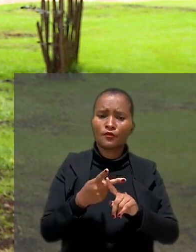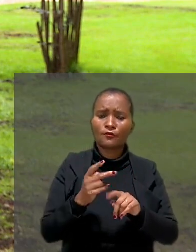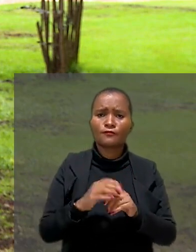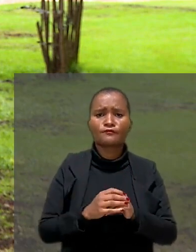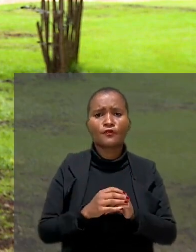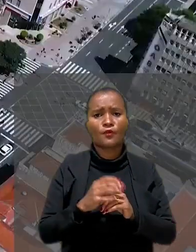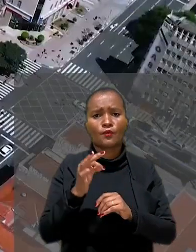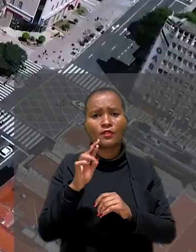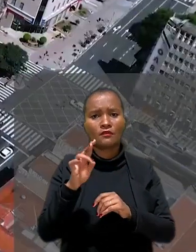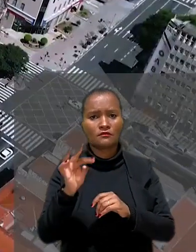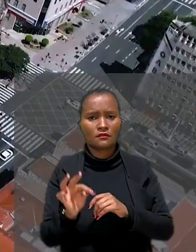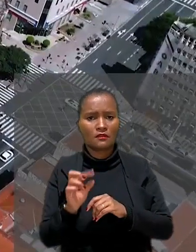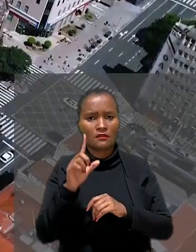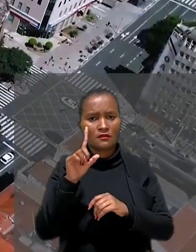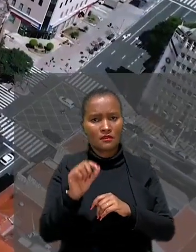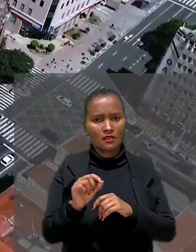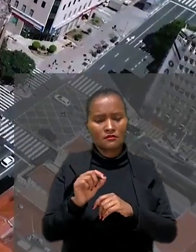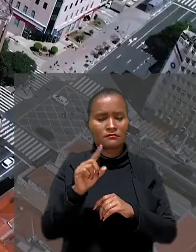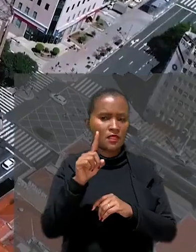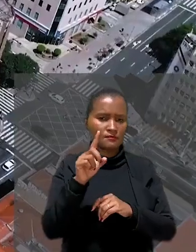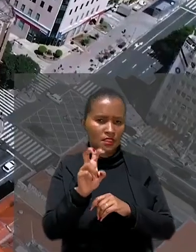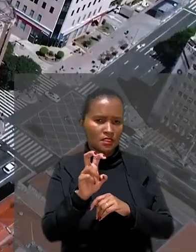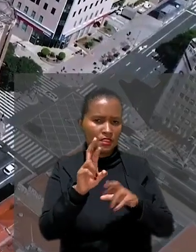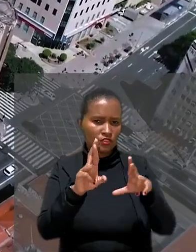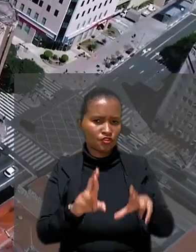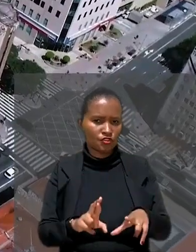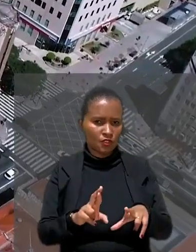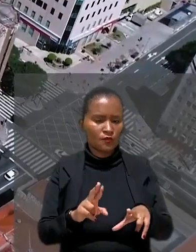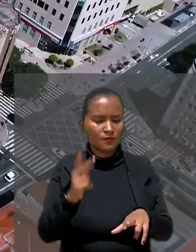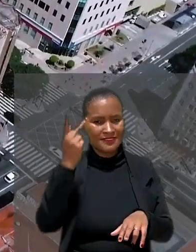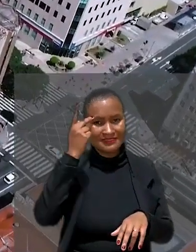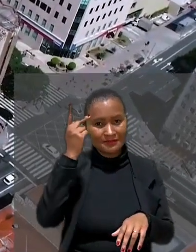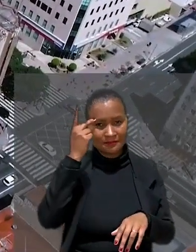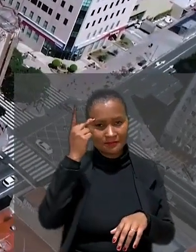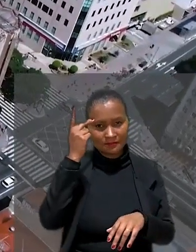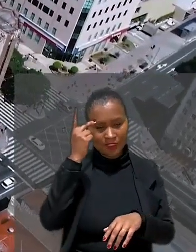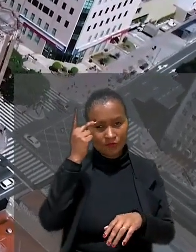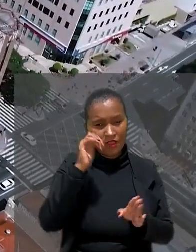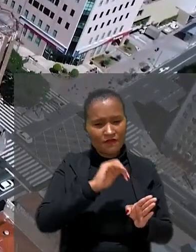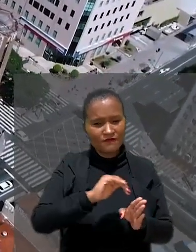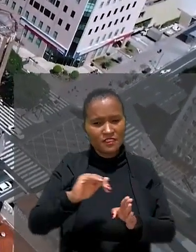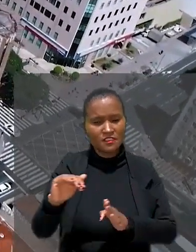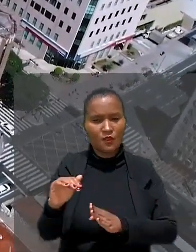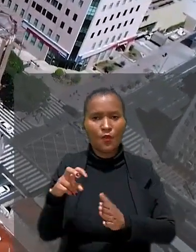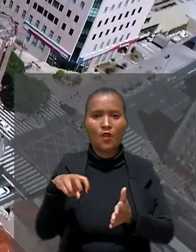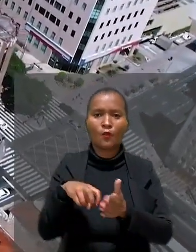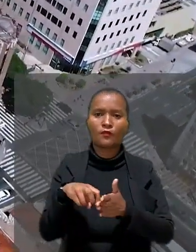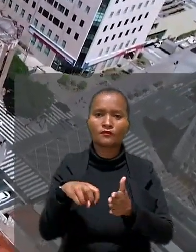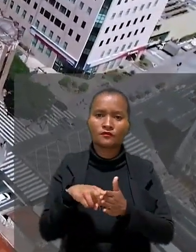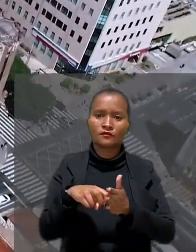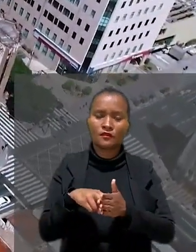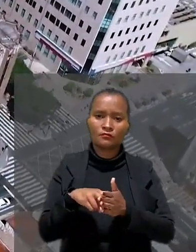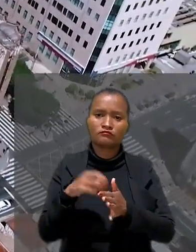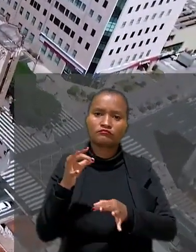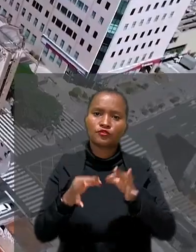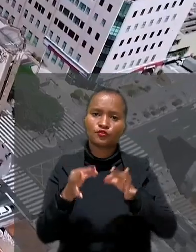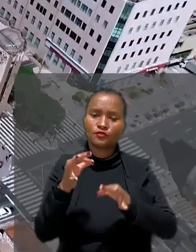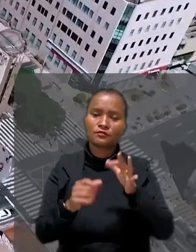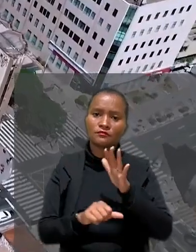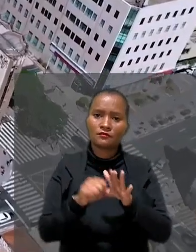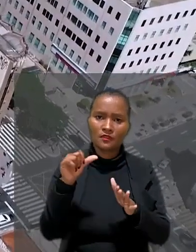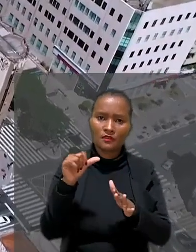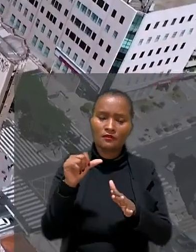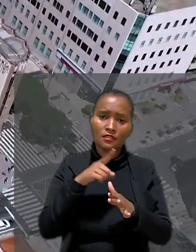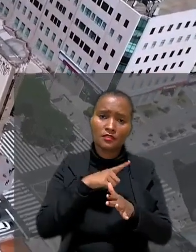pagamento em dobro. O Tribunal Regional do Trabalho da 15ª Região, em Campina, São Paulo, afastou a condenação do